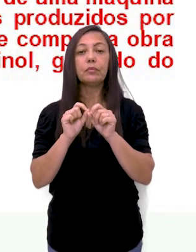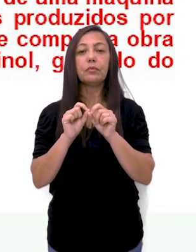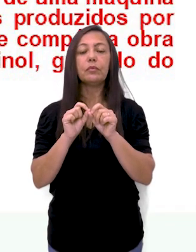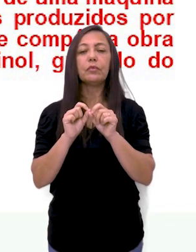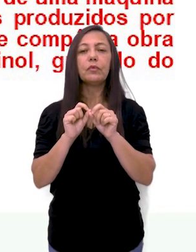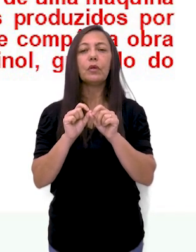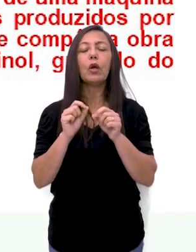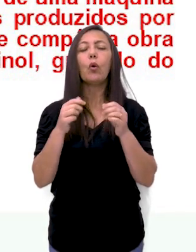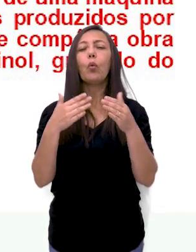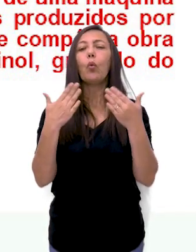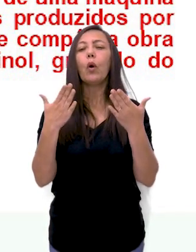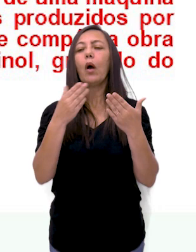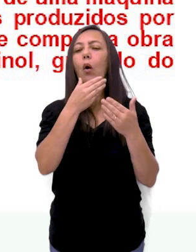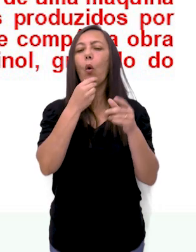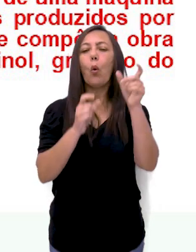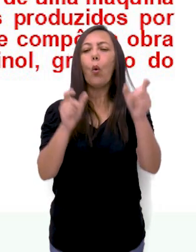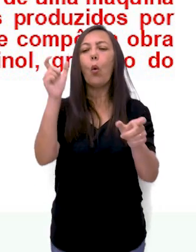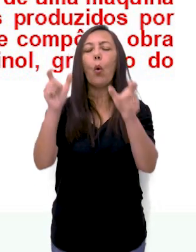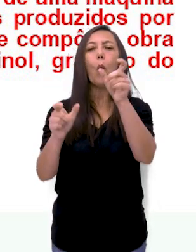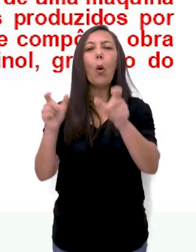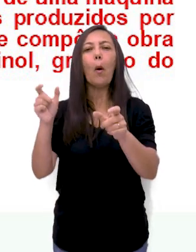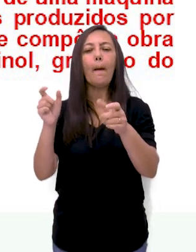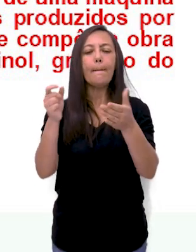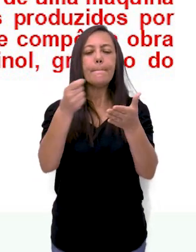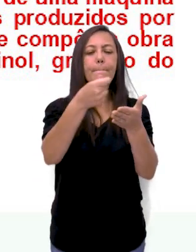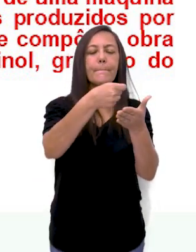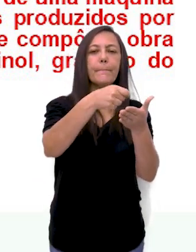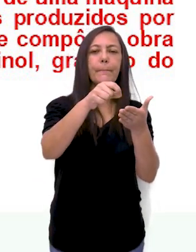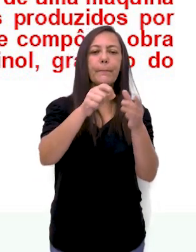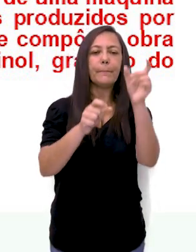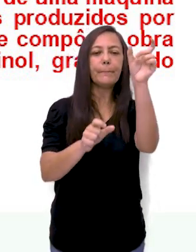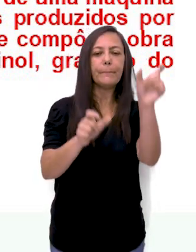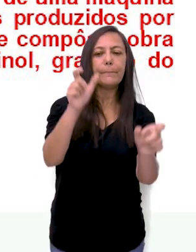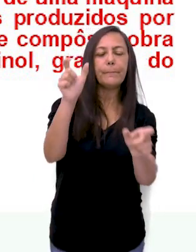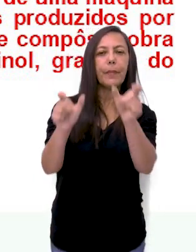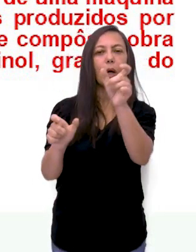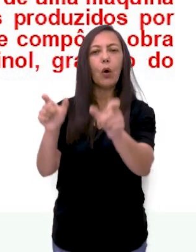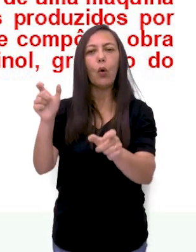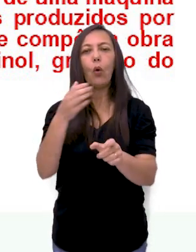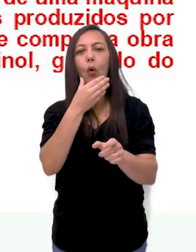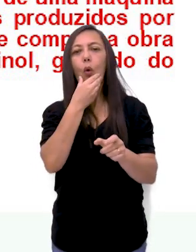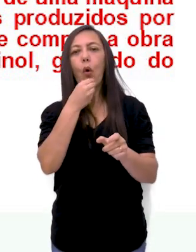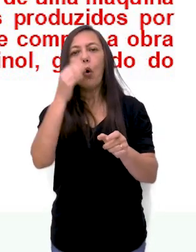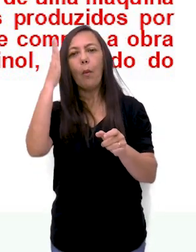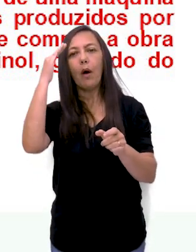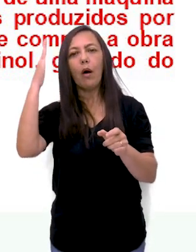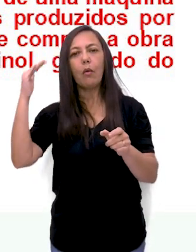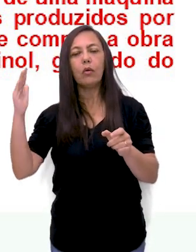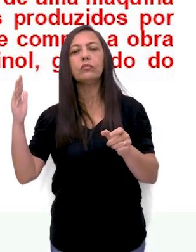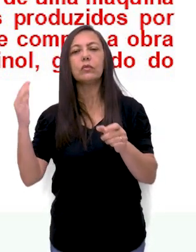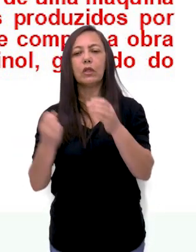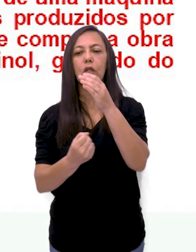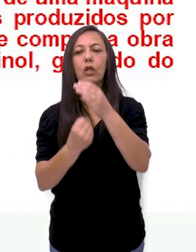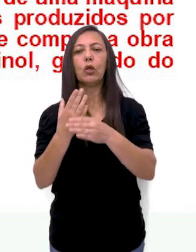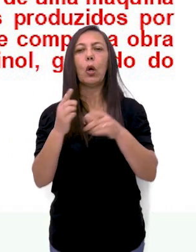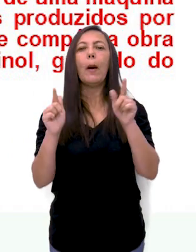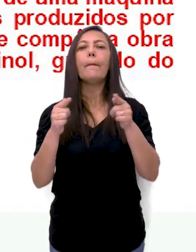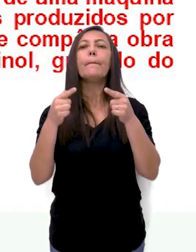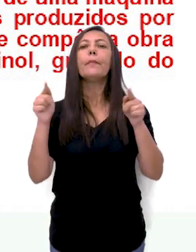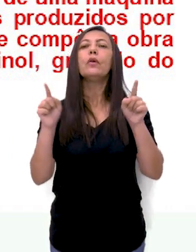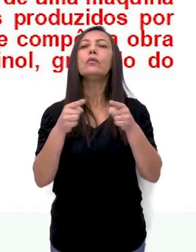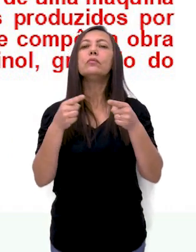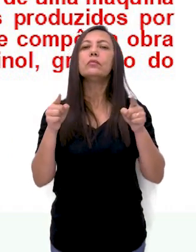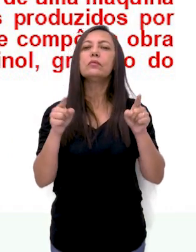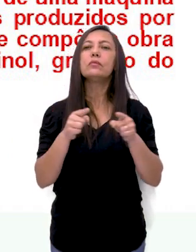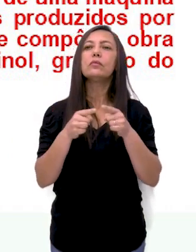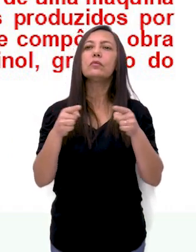o que compositores como Leroy Anderson, Hermeto Pascual e Otorino Respain fizeram para dar